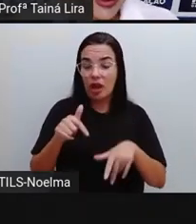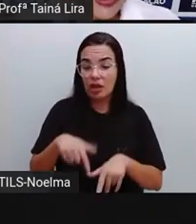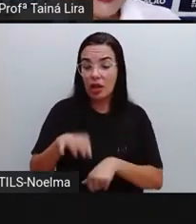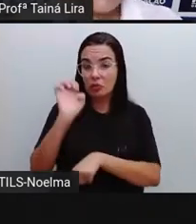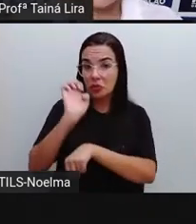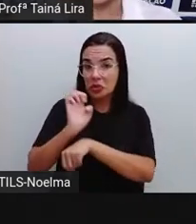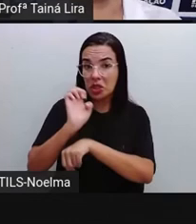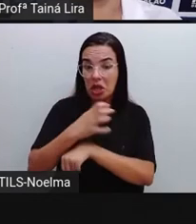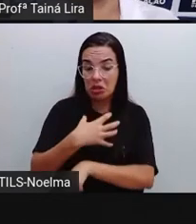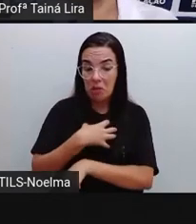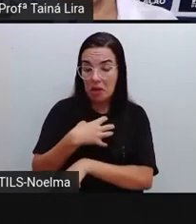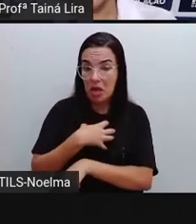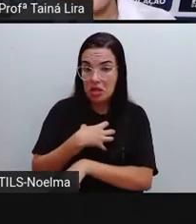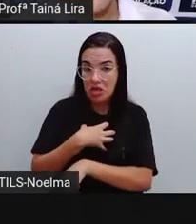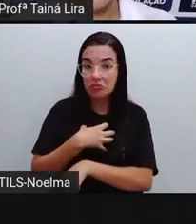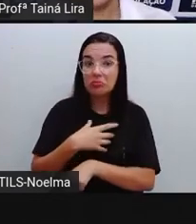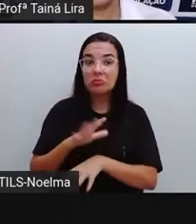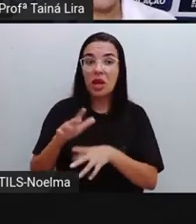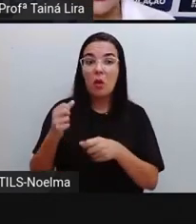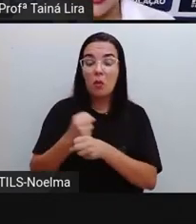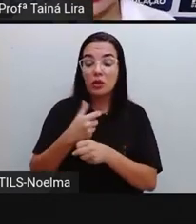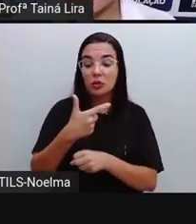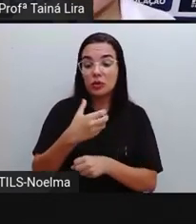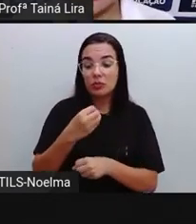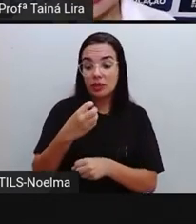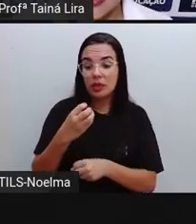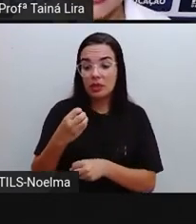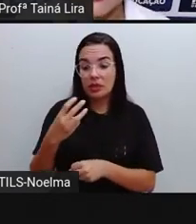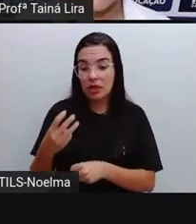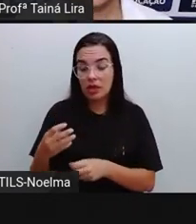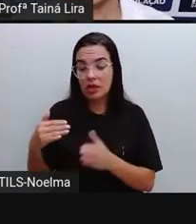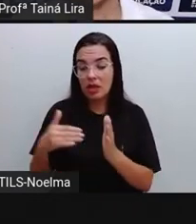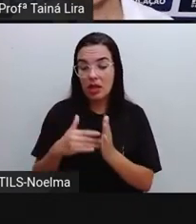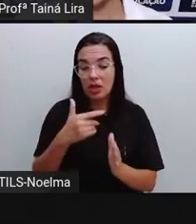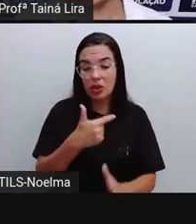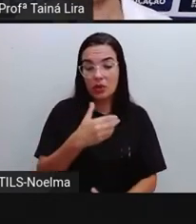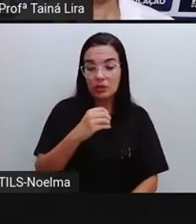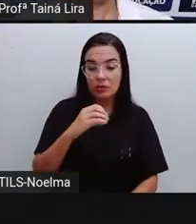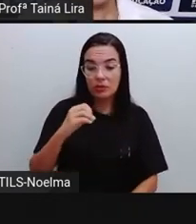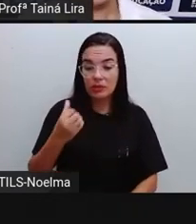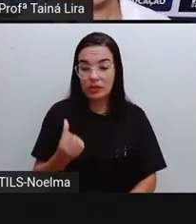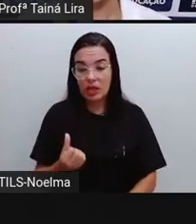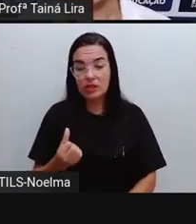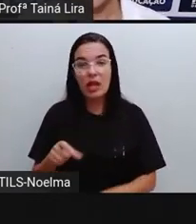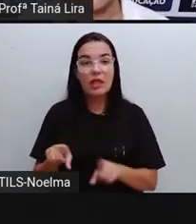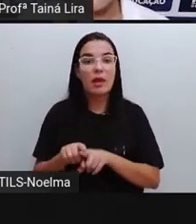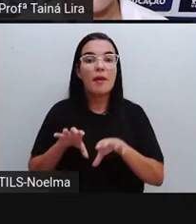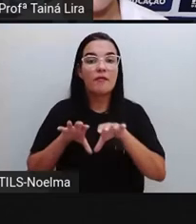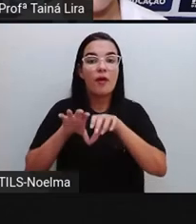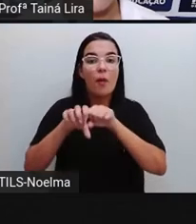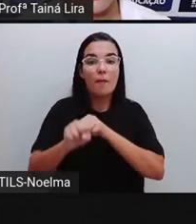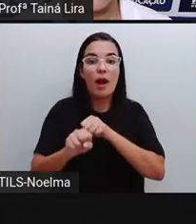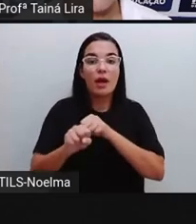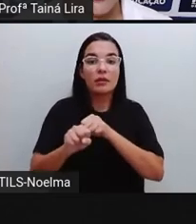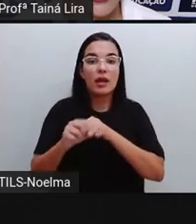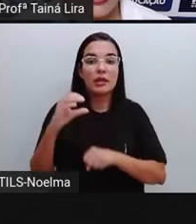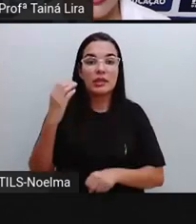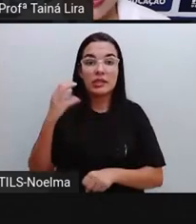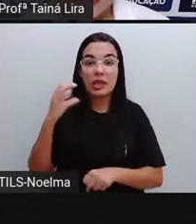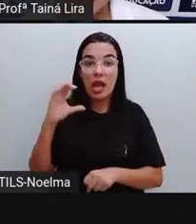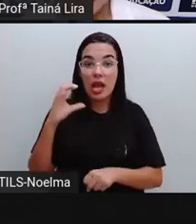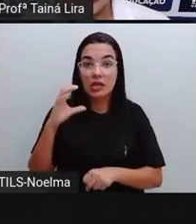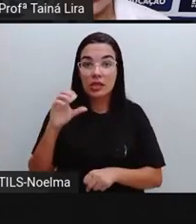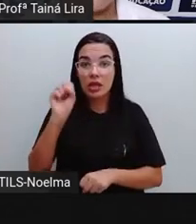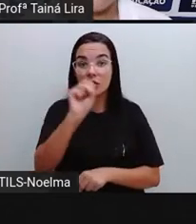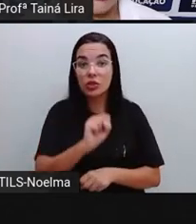Bahia, entre os anos de 2013 e 2006. Ela é formada em ciências sociais pela